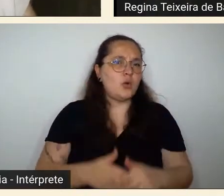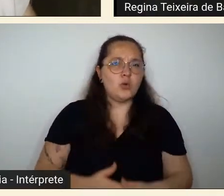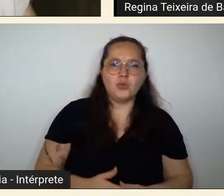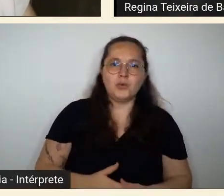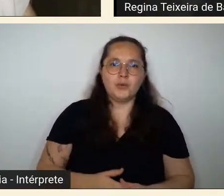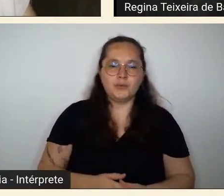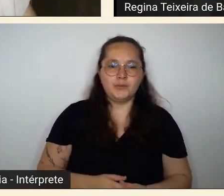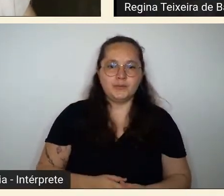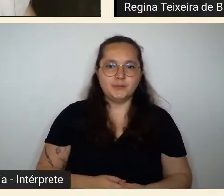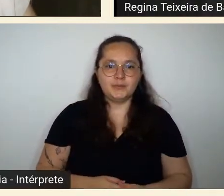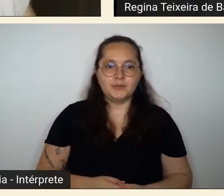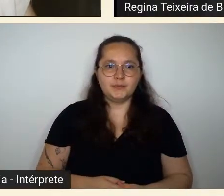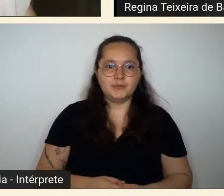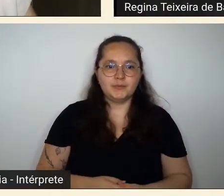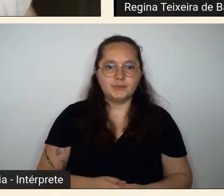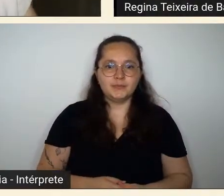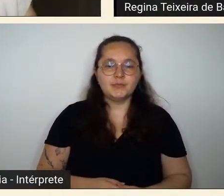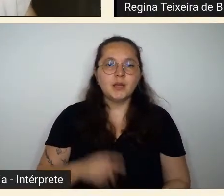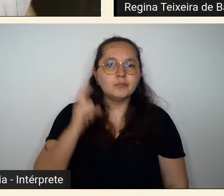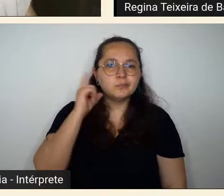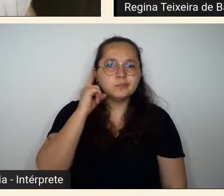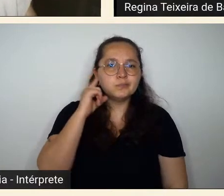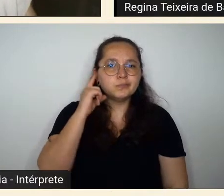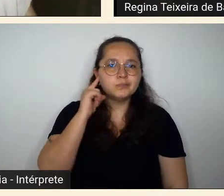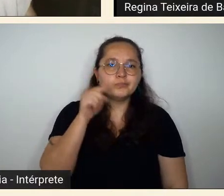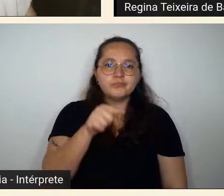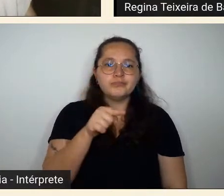está sem som está sem som Araci